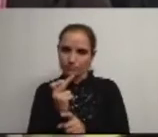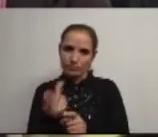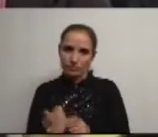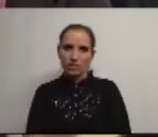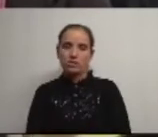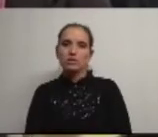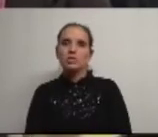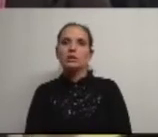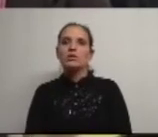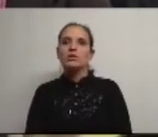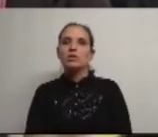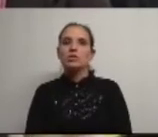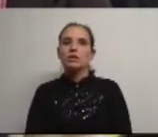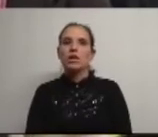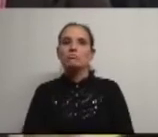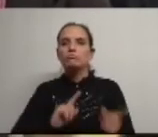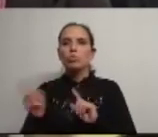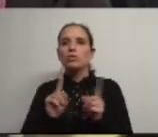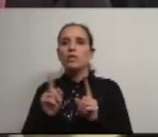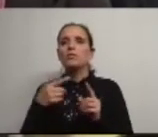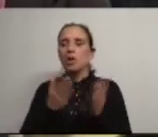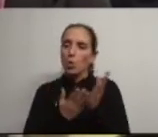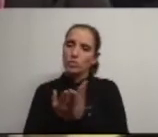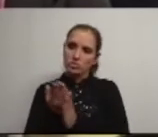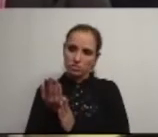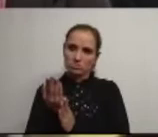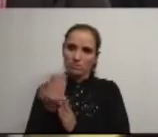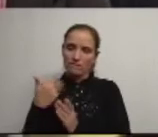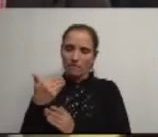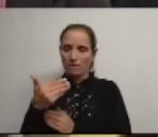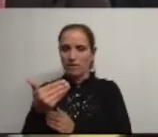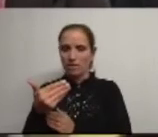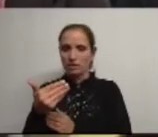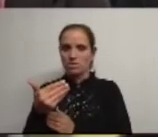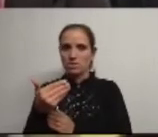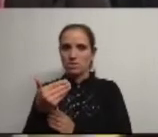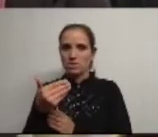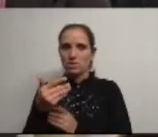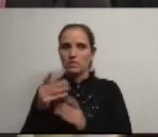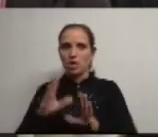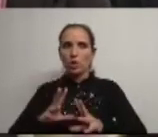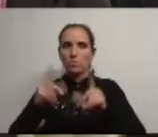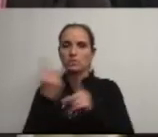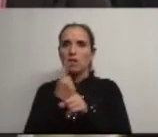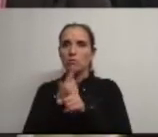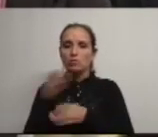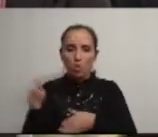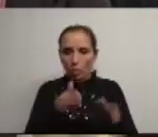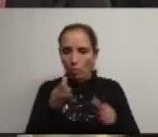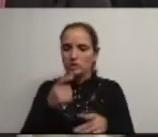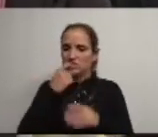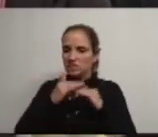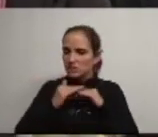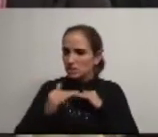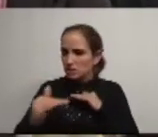arqueológica sobre a mobilidade temos uma continuação vamos ter uma continuação da recuperação de algumas ruas e das calçadas